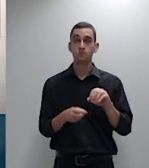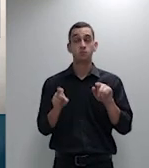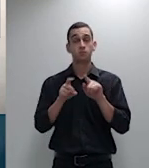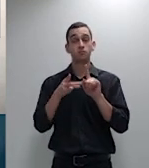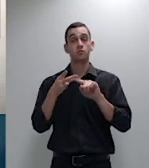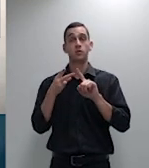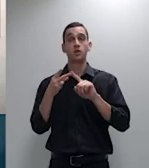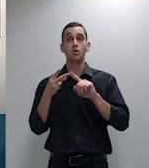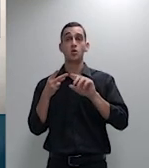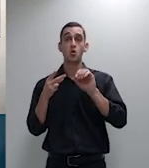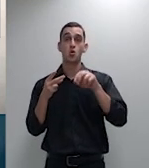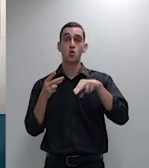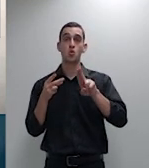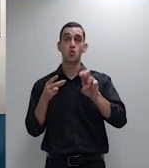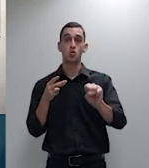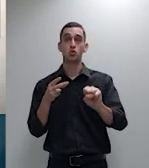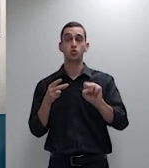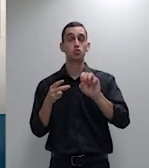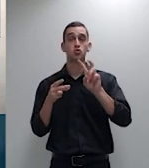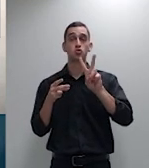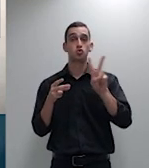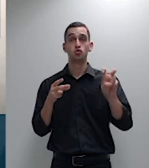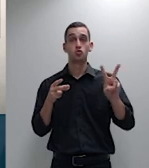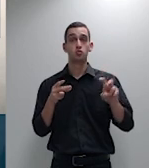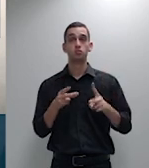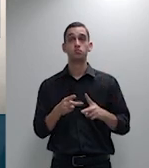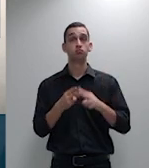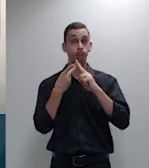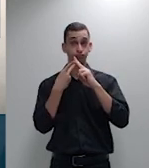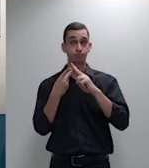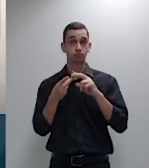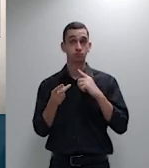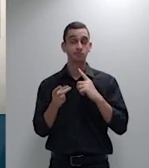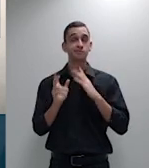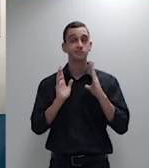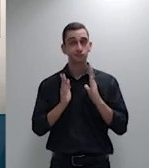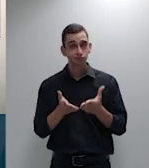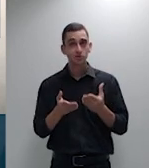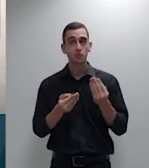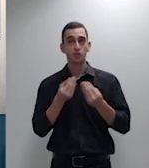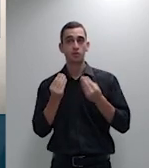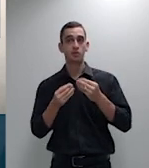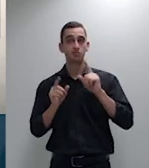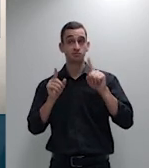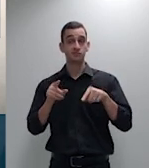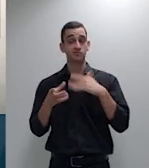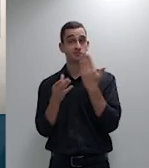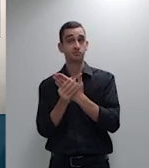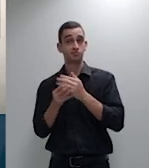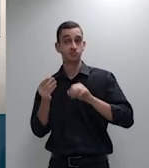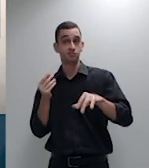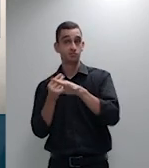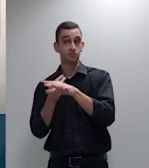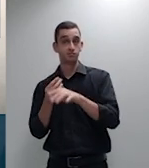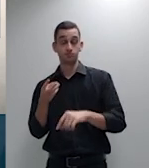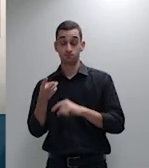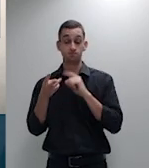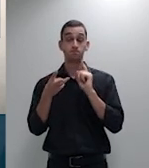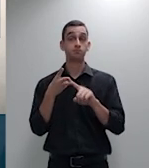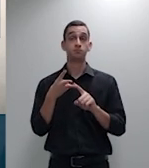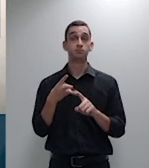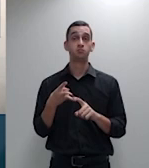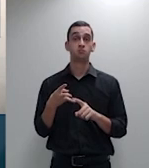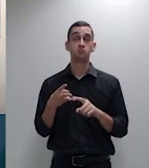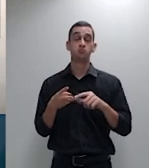reajuste por se tratar de uma questão processual no julgamento